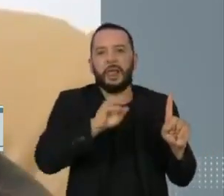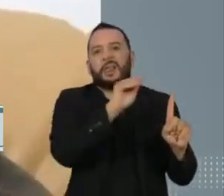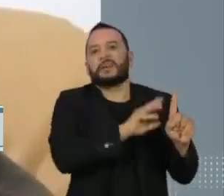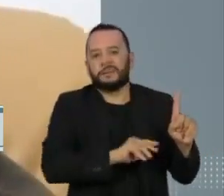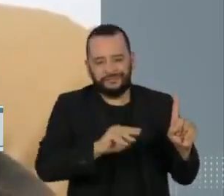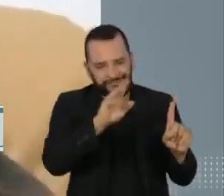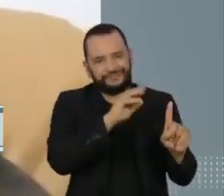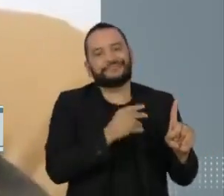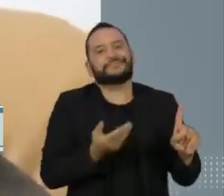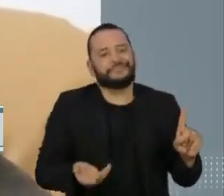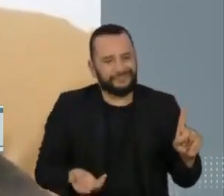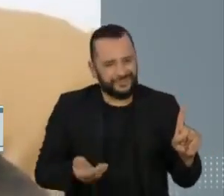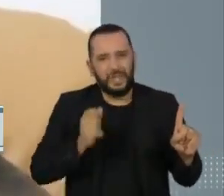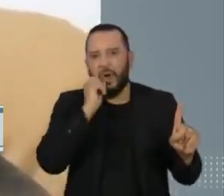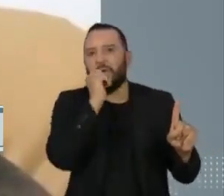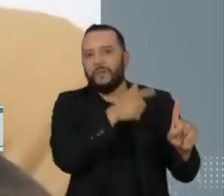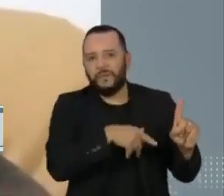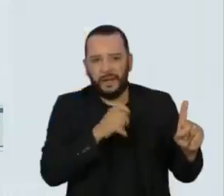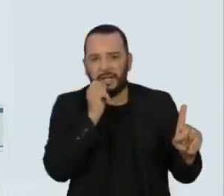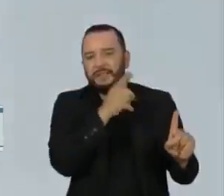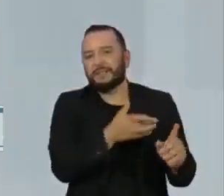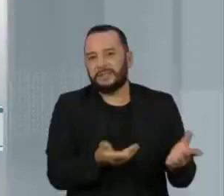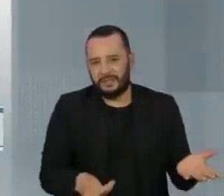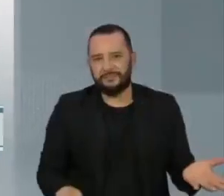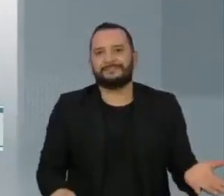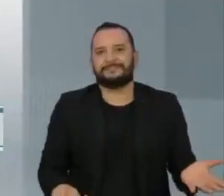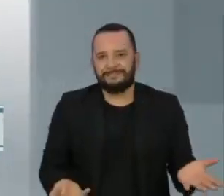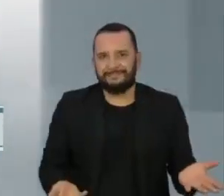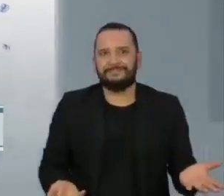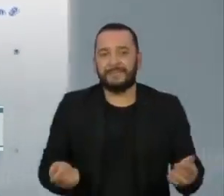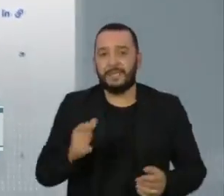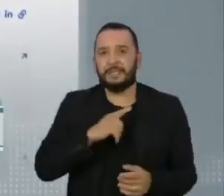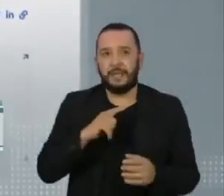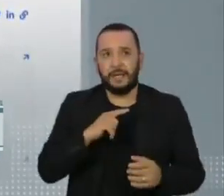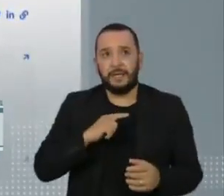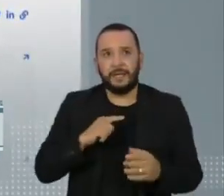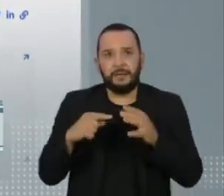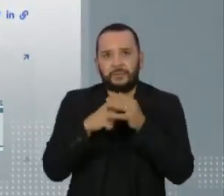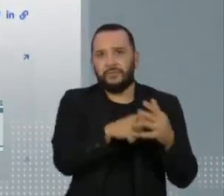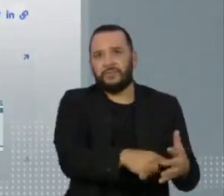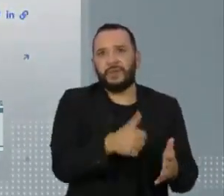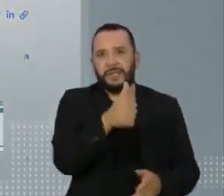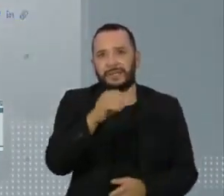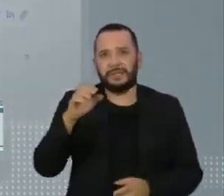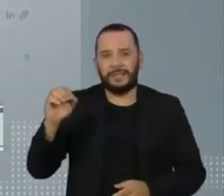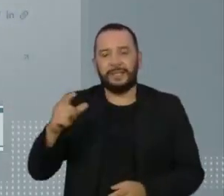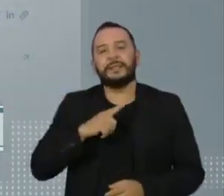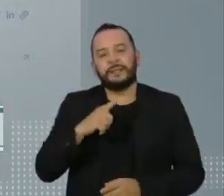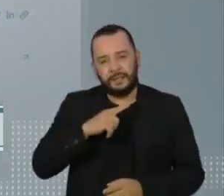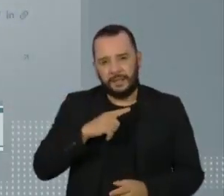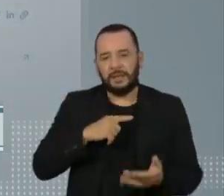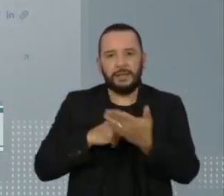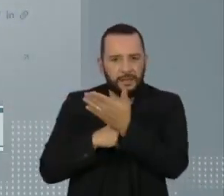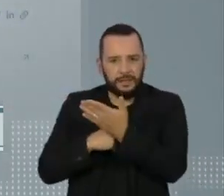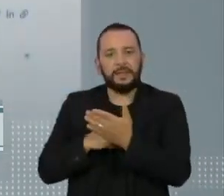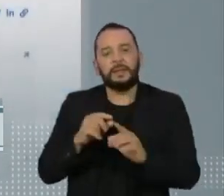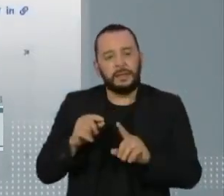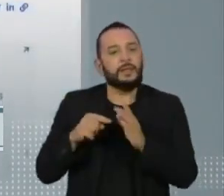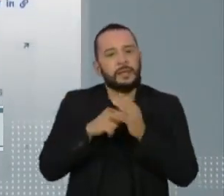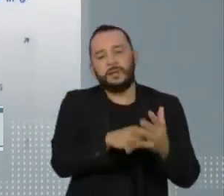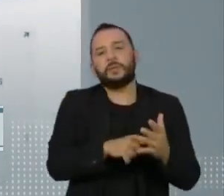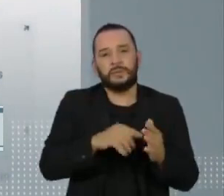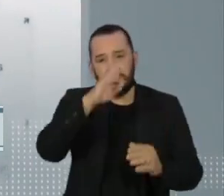continuado, de ofensa gradativa. O Disque 100 recebe denúncias de todo o país sobre abusos e estupros.